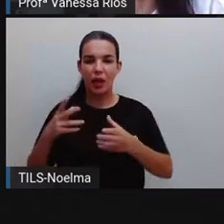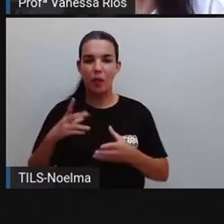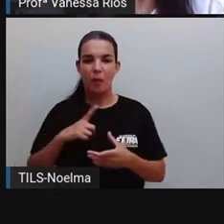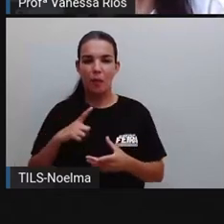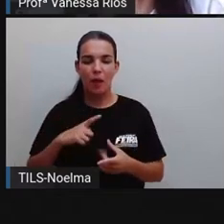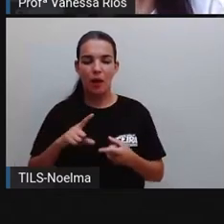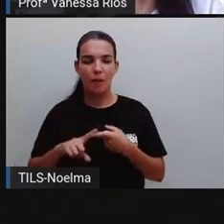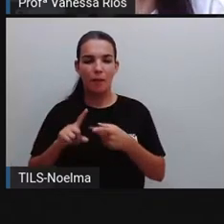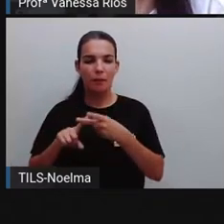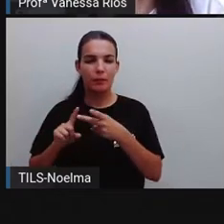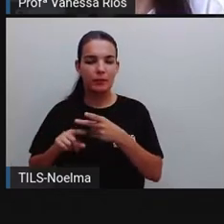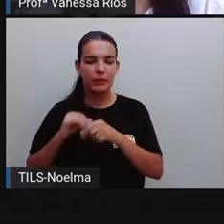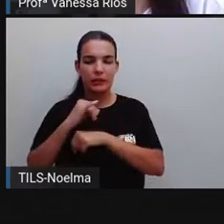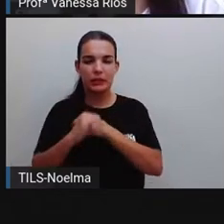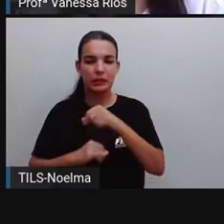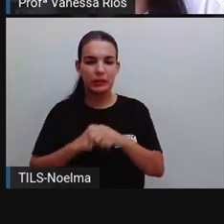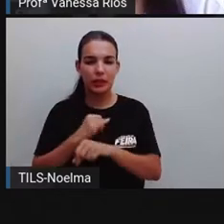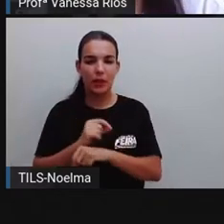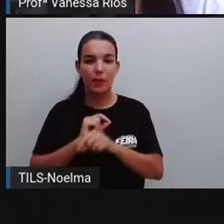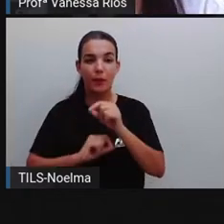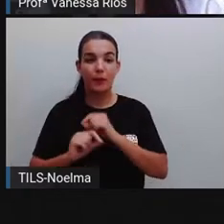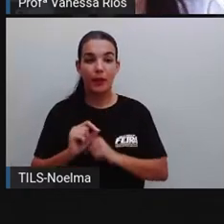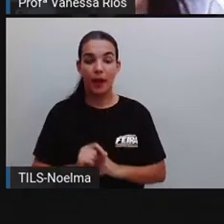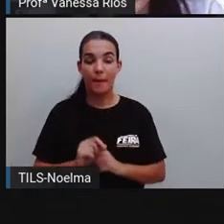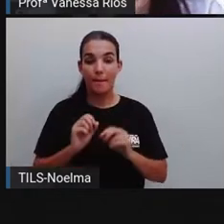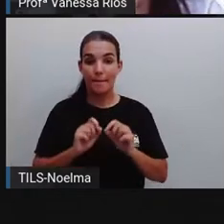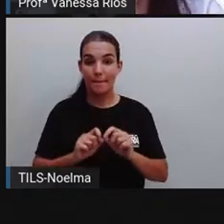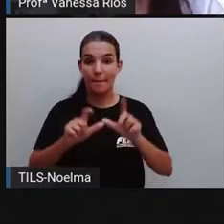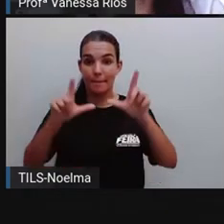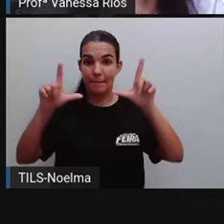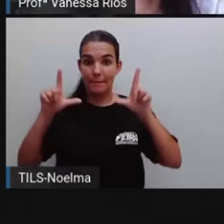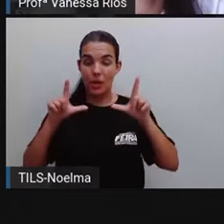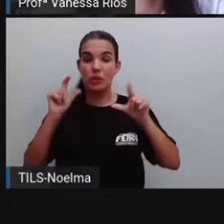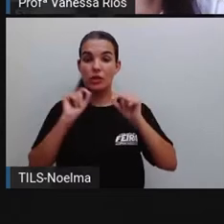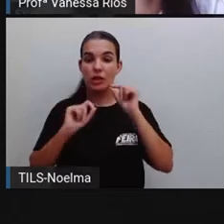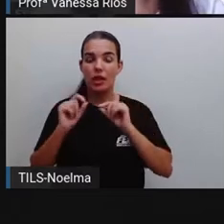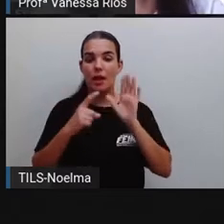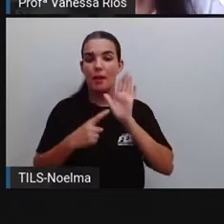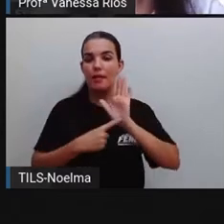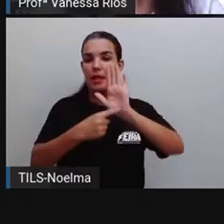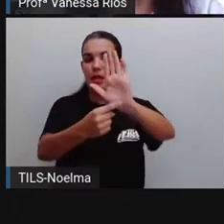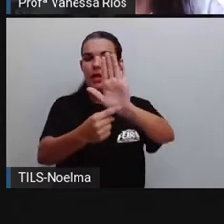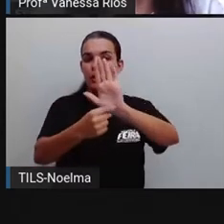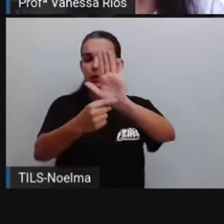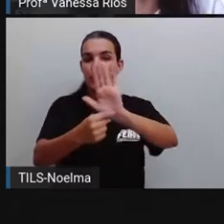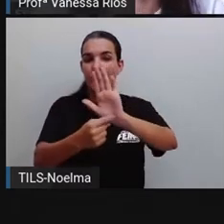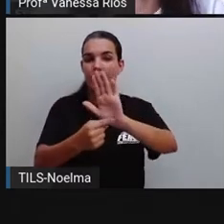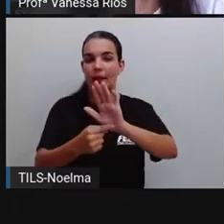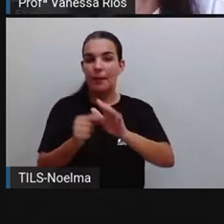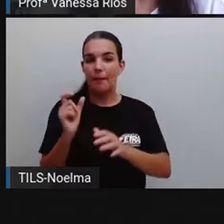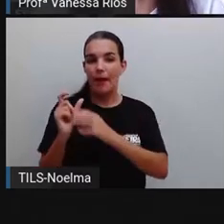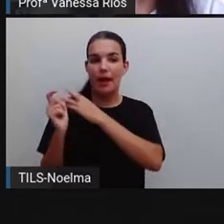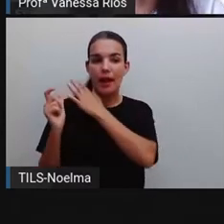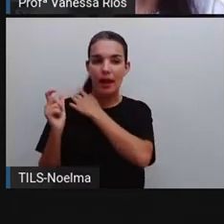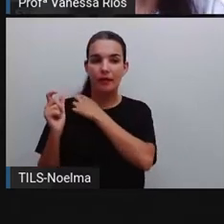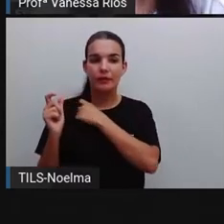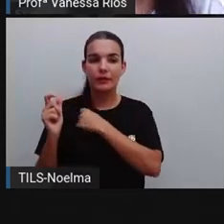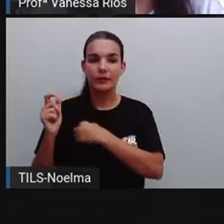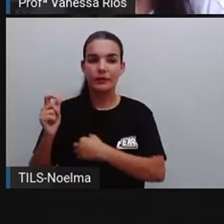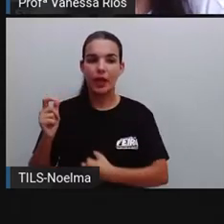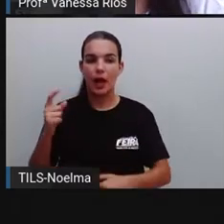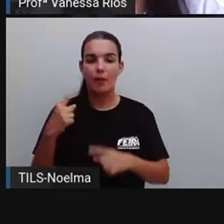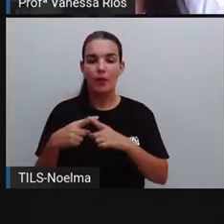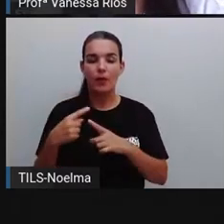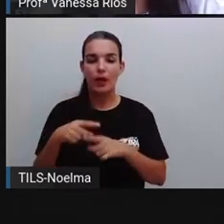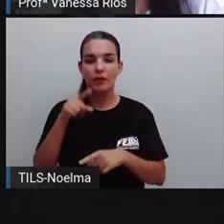nuvem de palavras aparece em palavras, né? Em destaque. E a Pró trouxe essa nuvem aí com várias palavras para